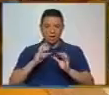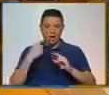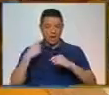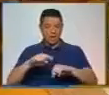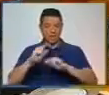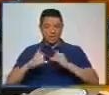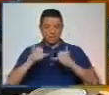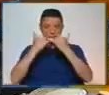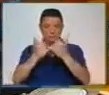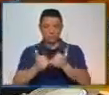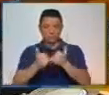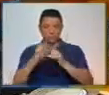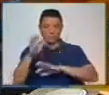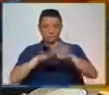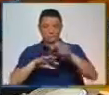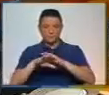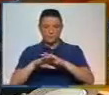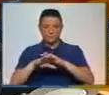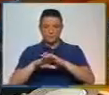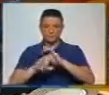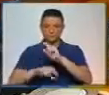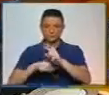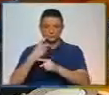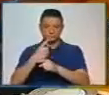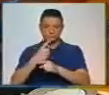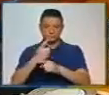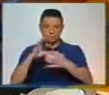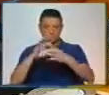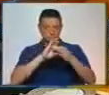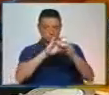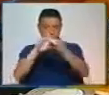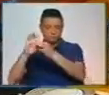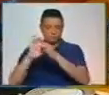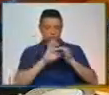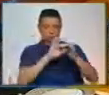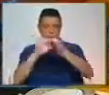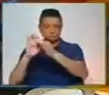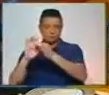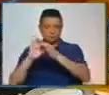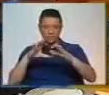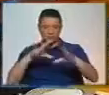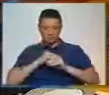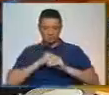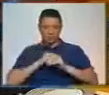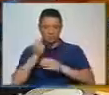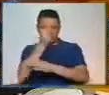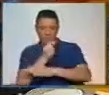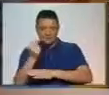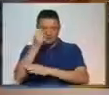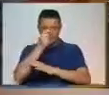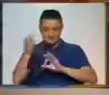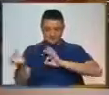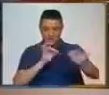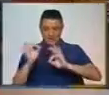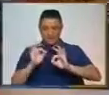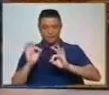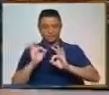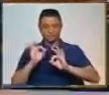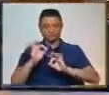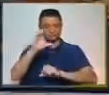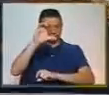resultado depois de determinado tipo de colaboração, seja desde recebermos o design já pronto até